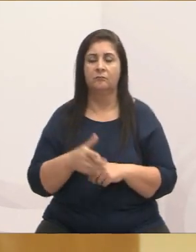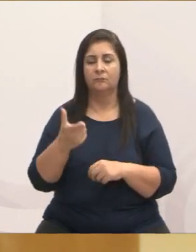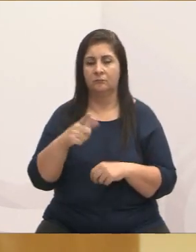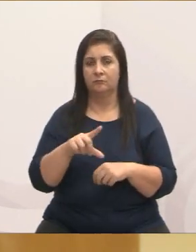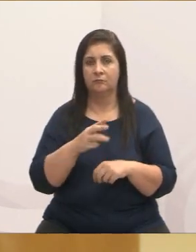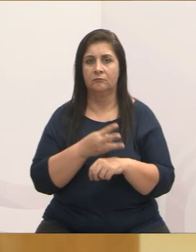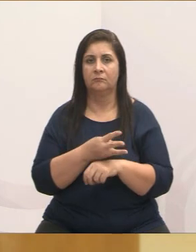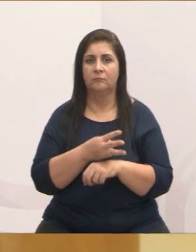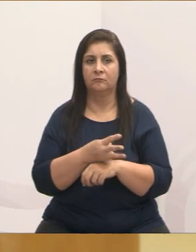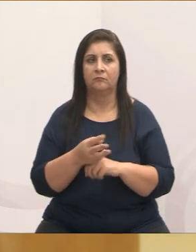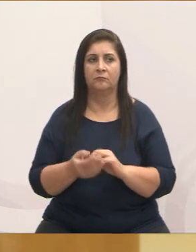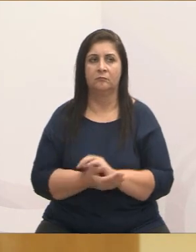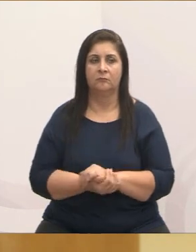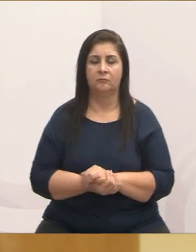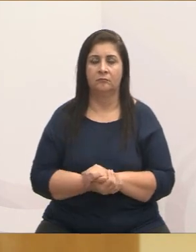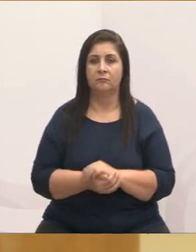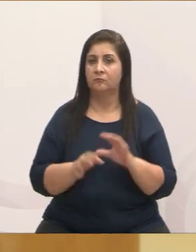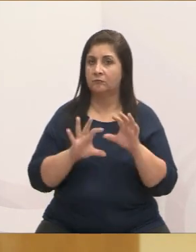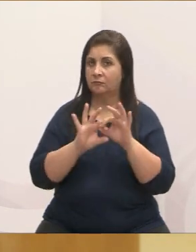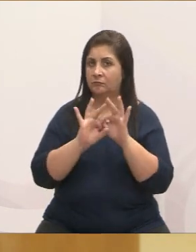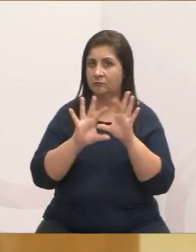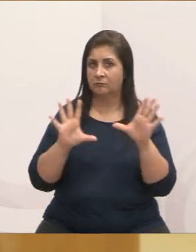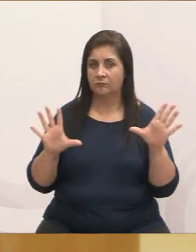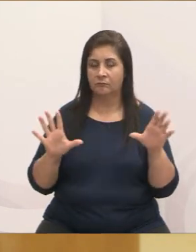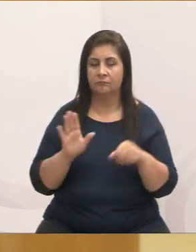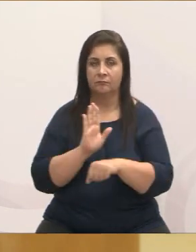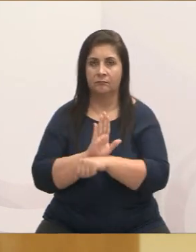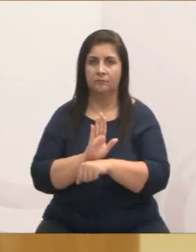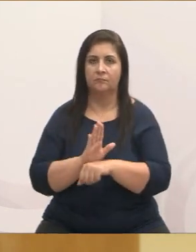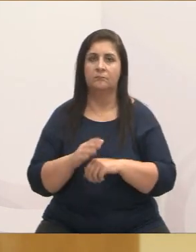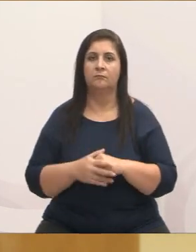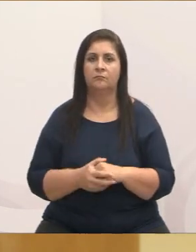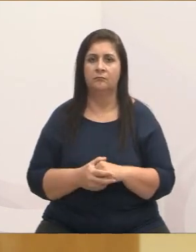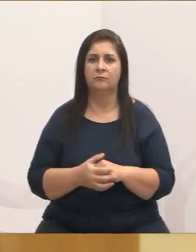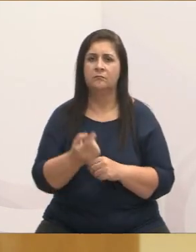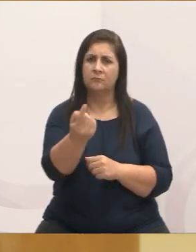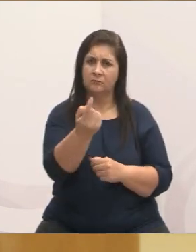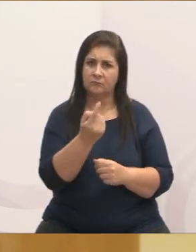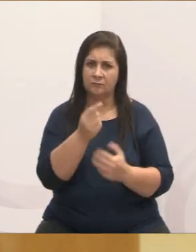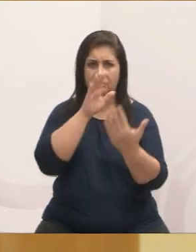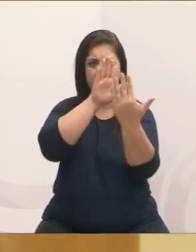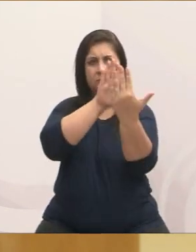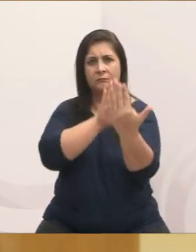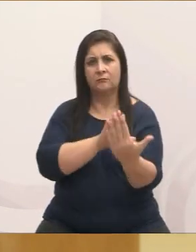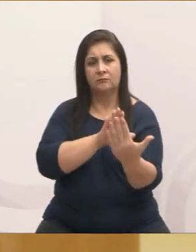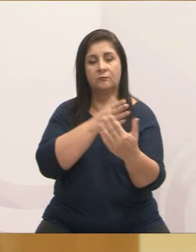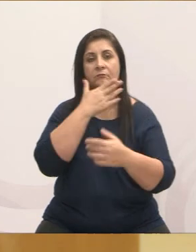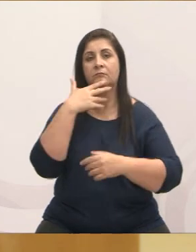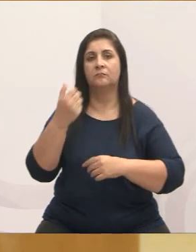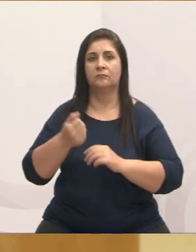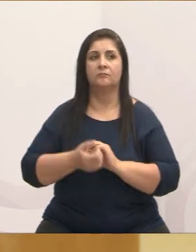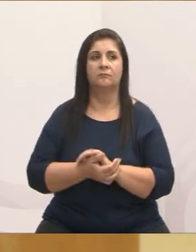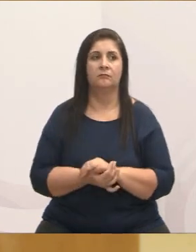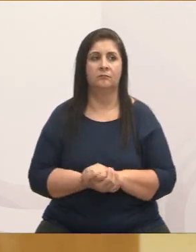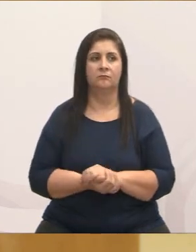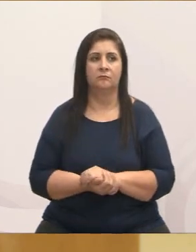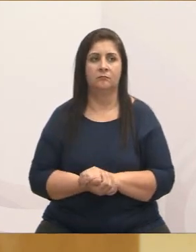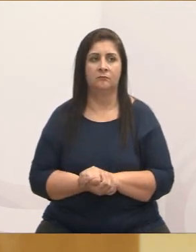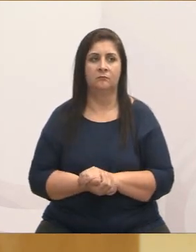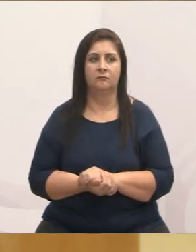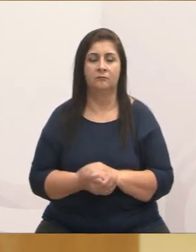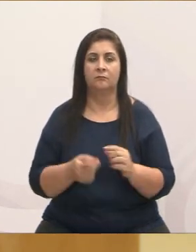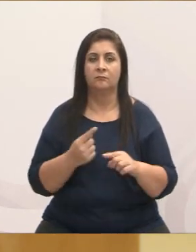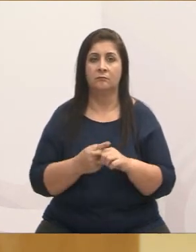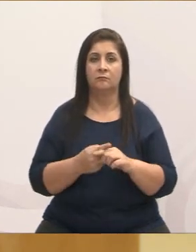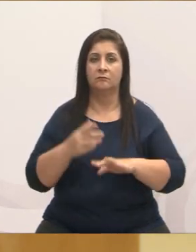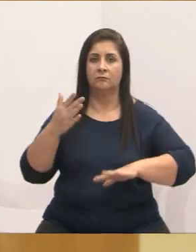996716738. Gente, estamos à disposição, eu acho que pessoalmente é tudo melhor, tanto que tem casos que eu estou pedindo para vir até o gabinete, porque às